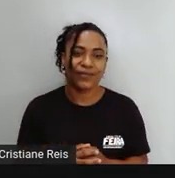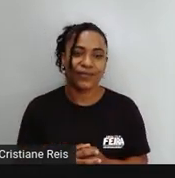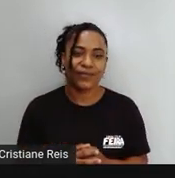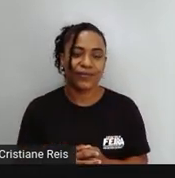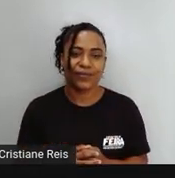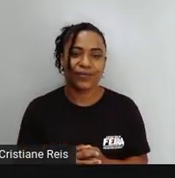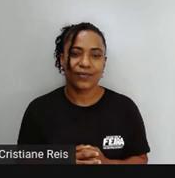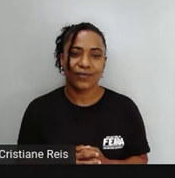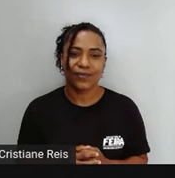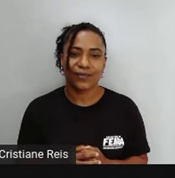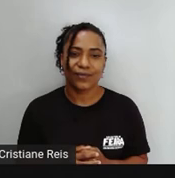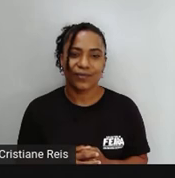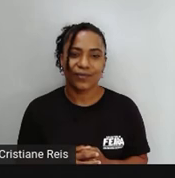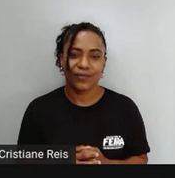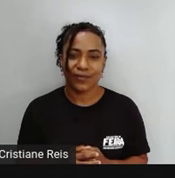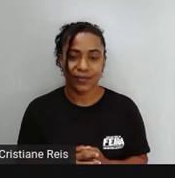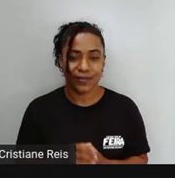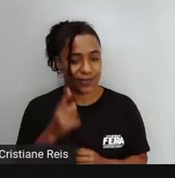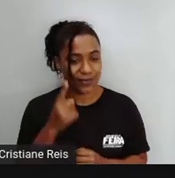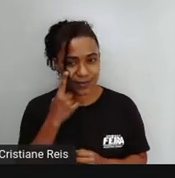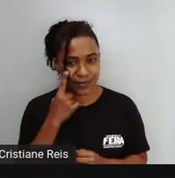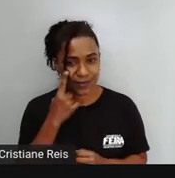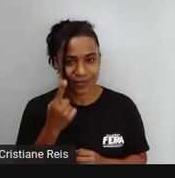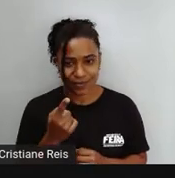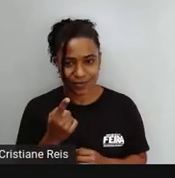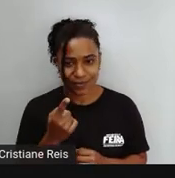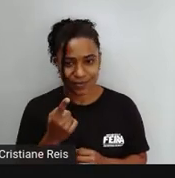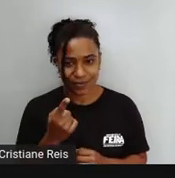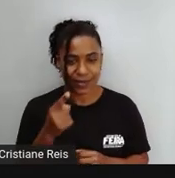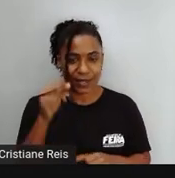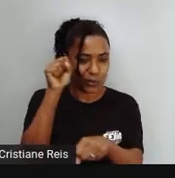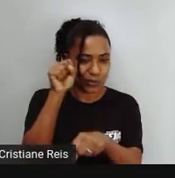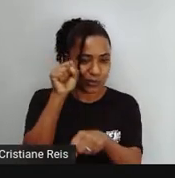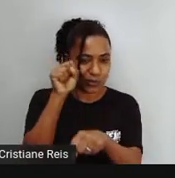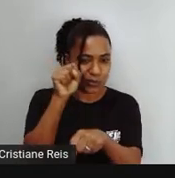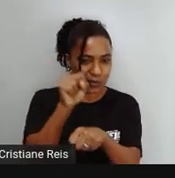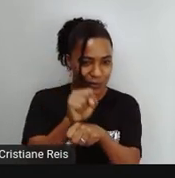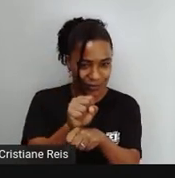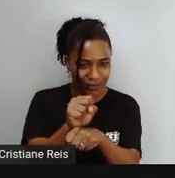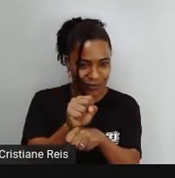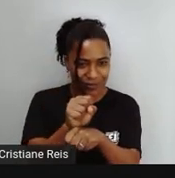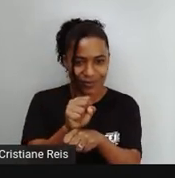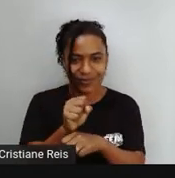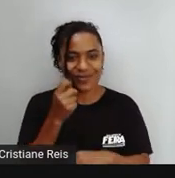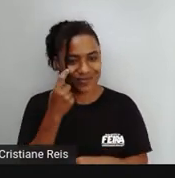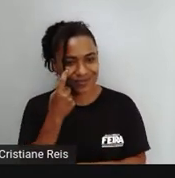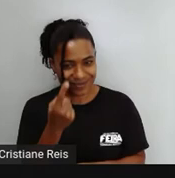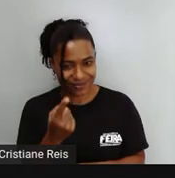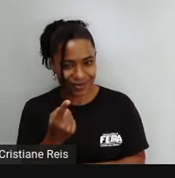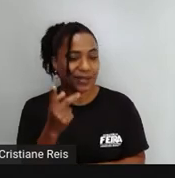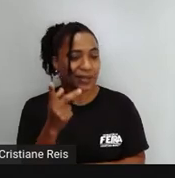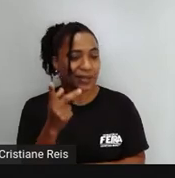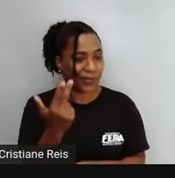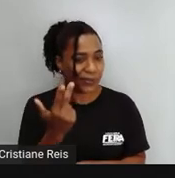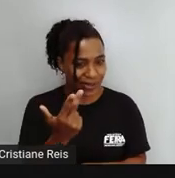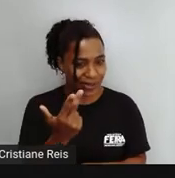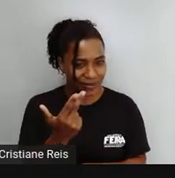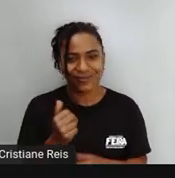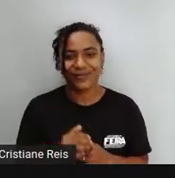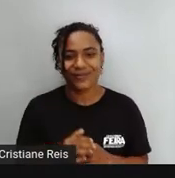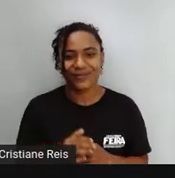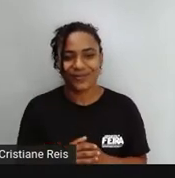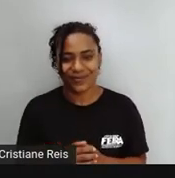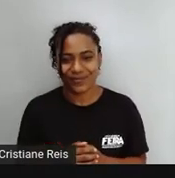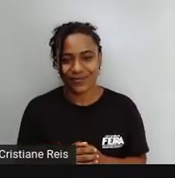Próximo Stop Consoante Vogal Consoante Run